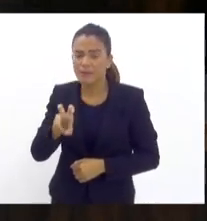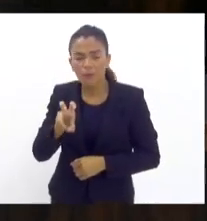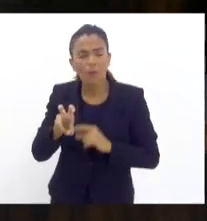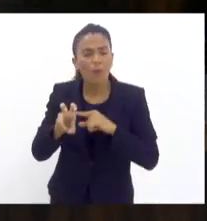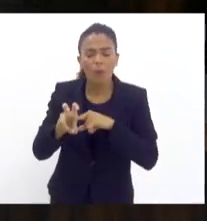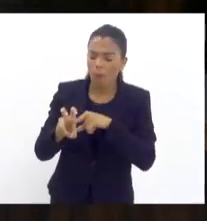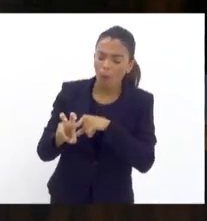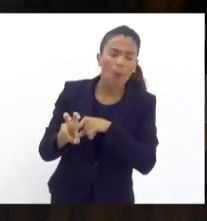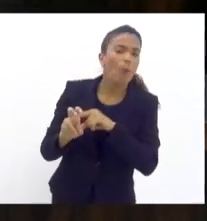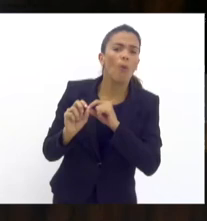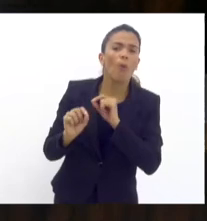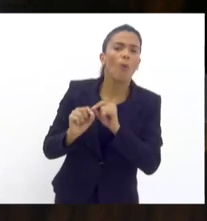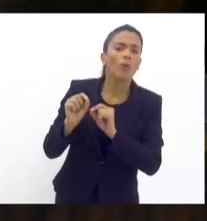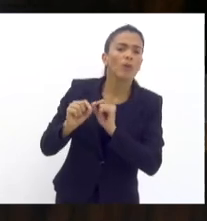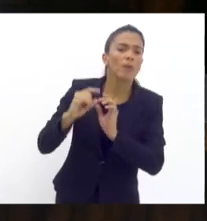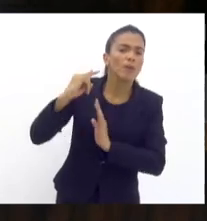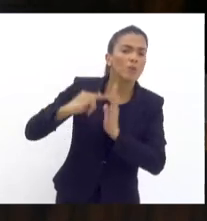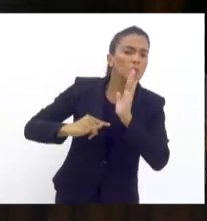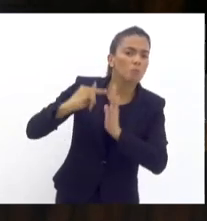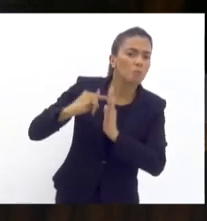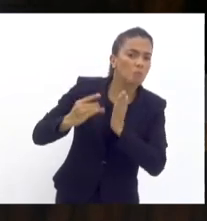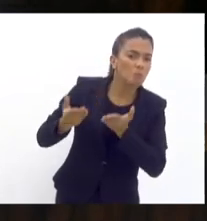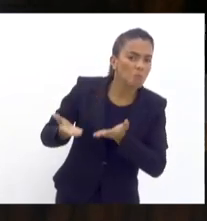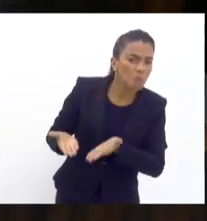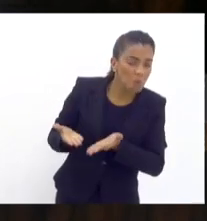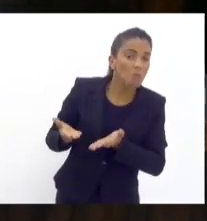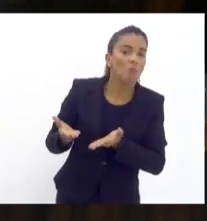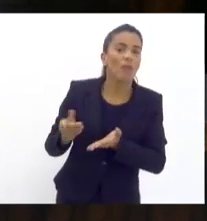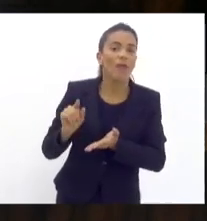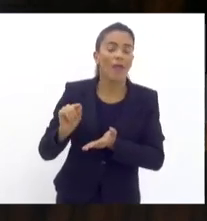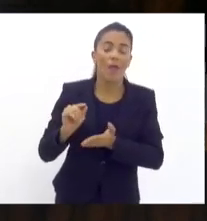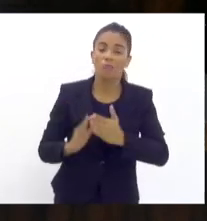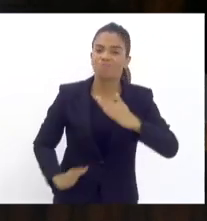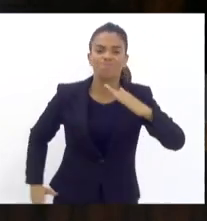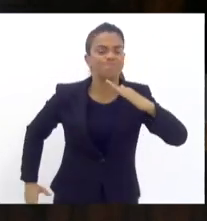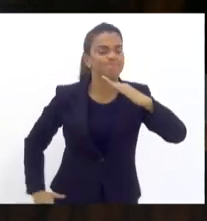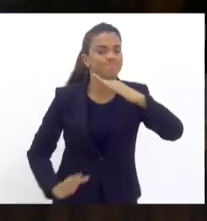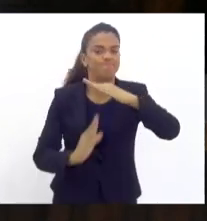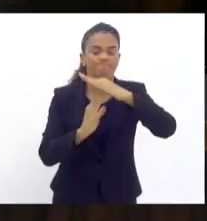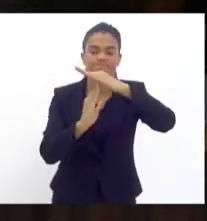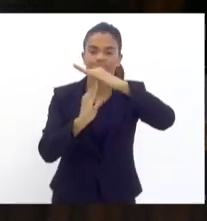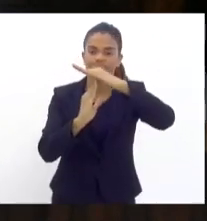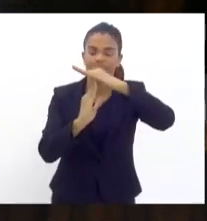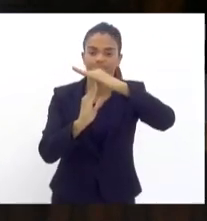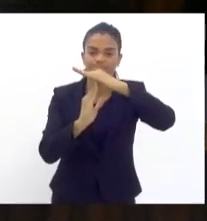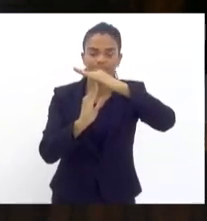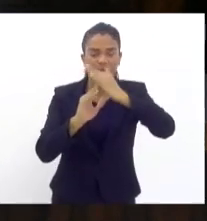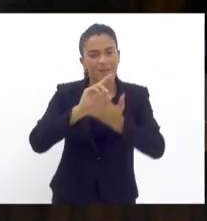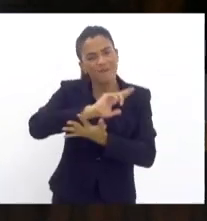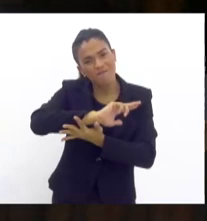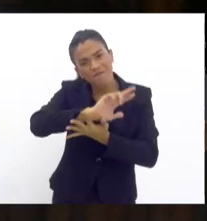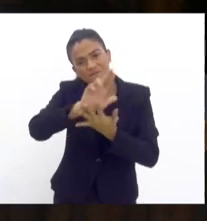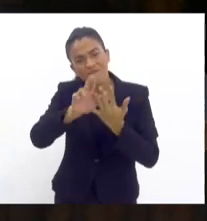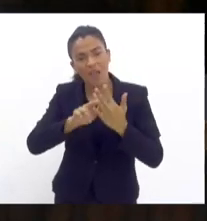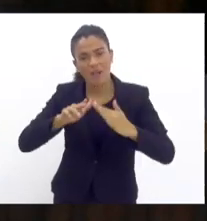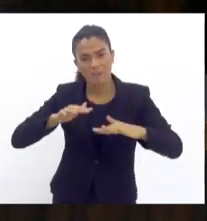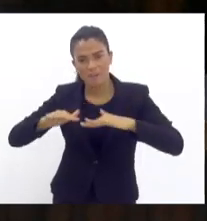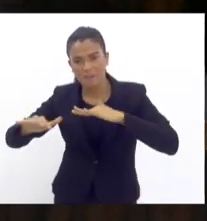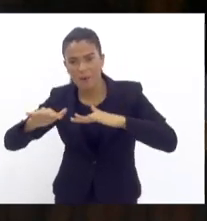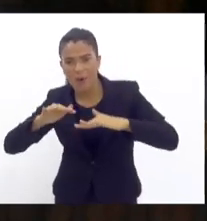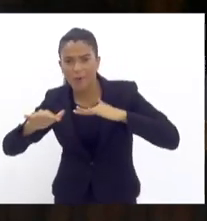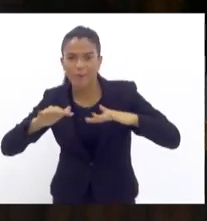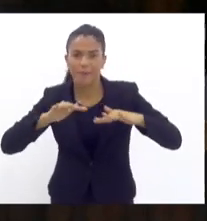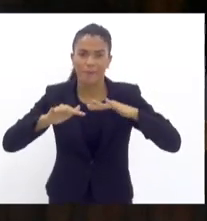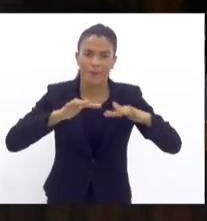ela é talvez talvez o ápice de vários movimentos de